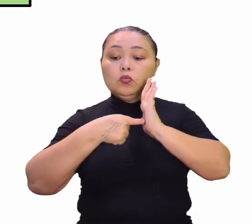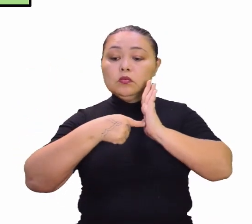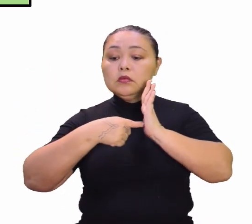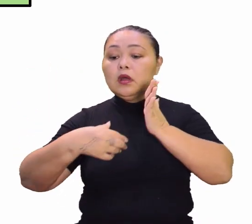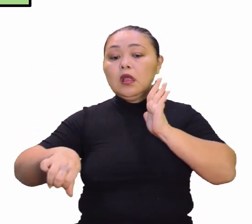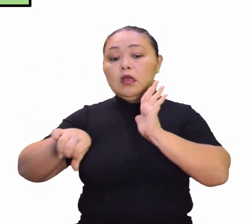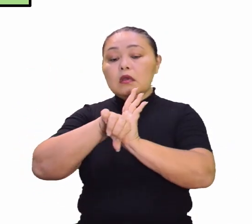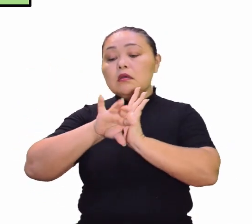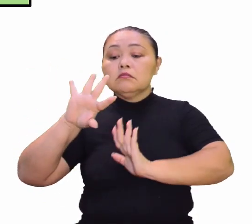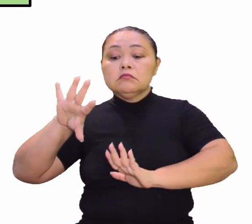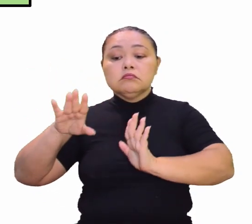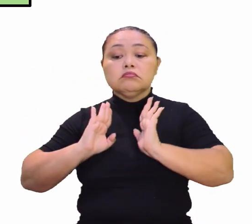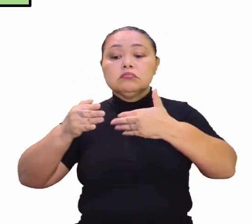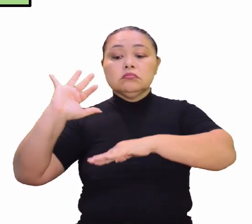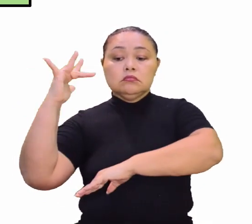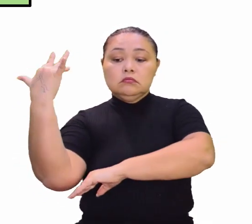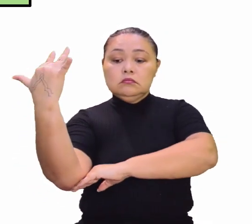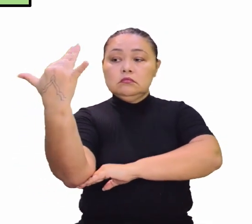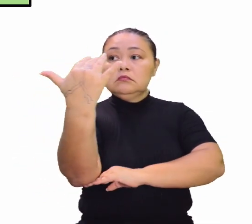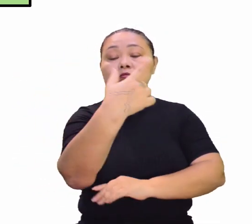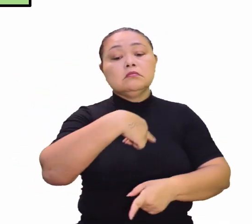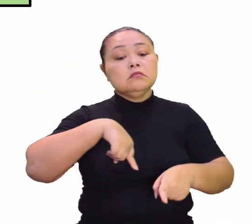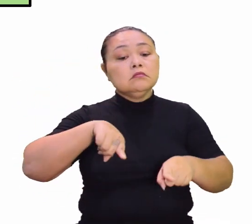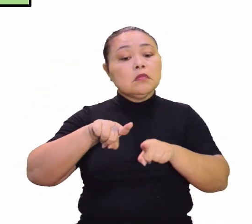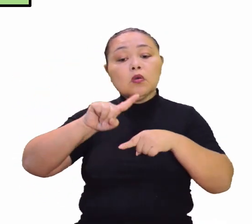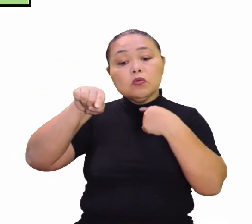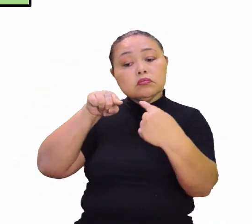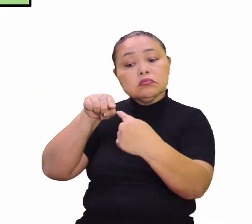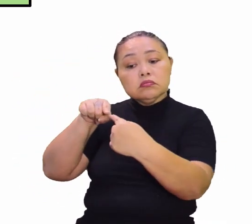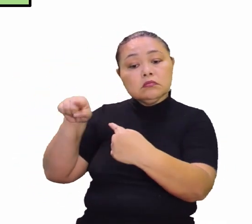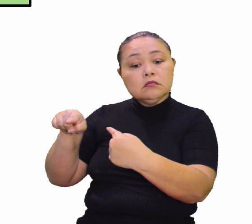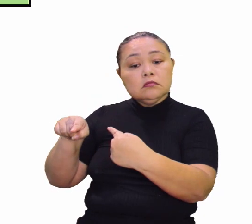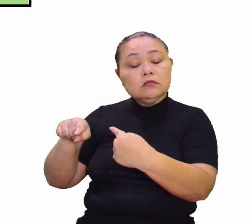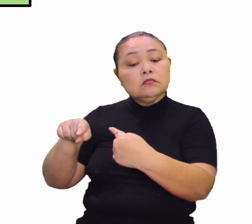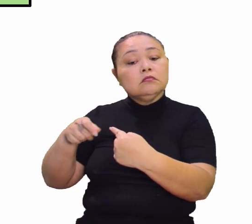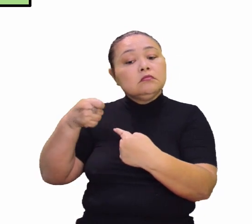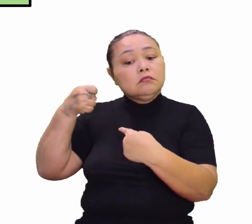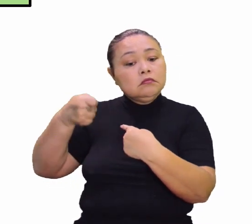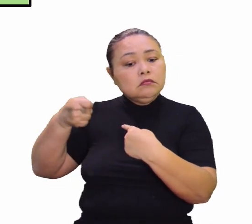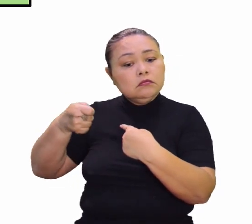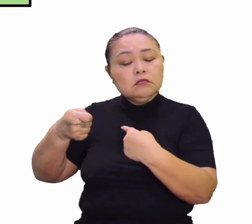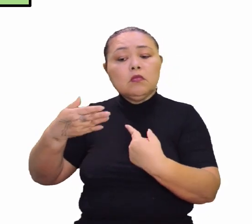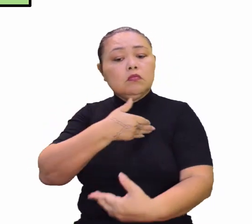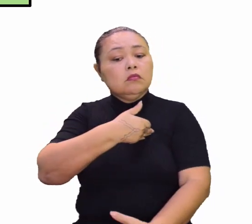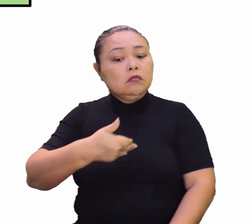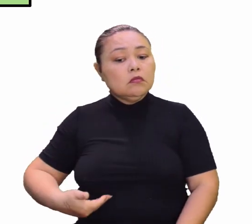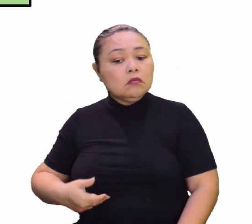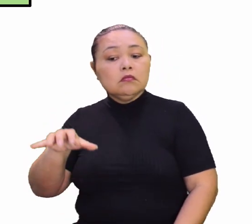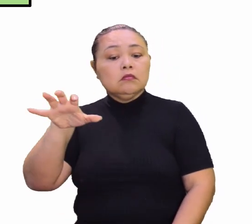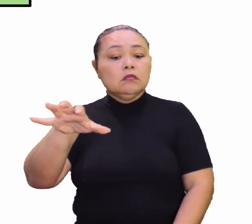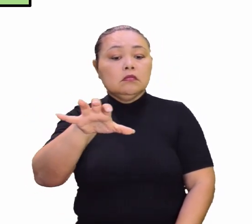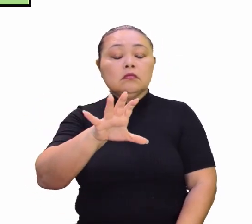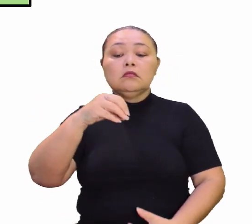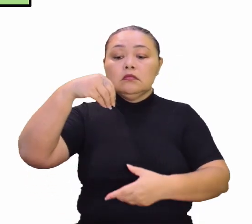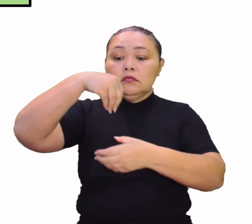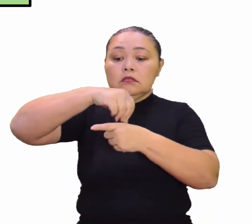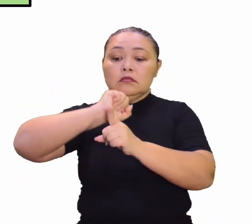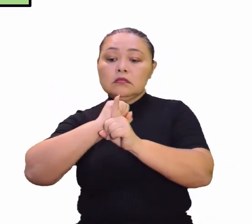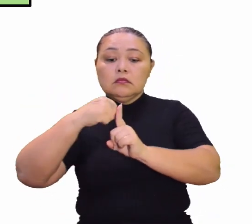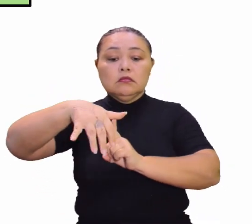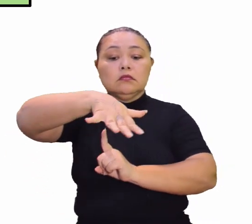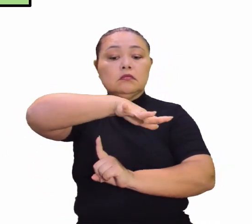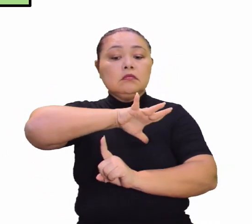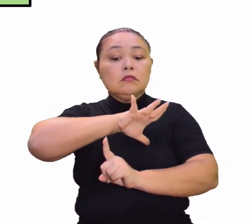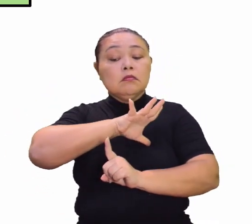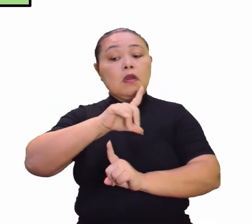Então, o objetivo aí dessas ações é pressionar muitos governos e setores da sociedade